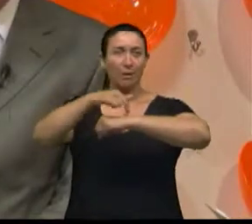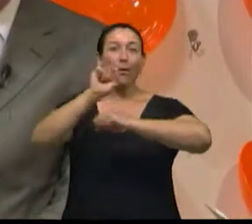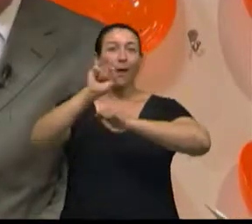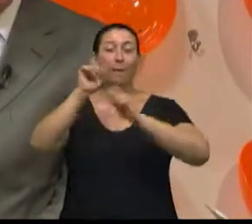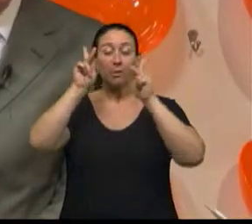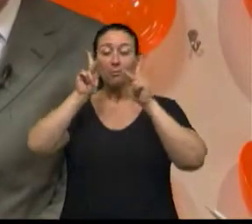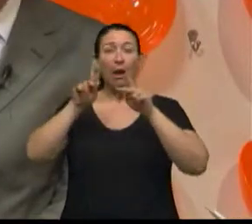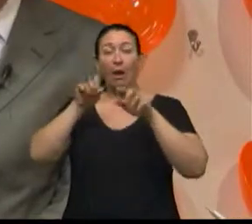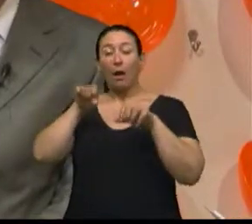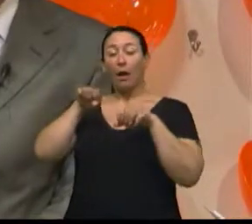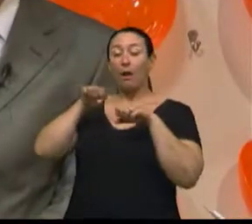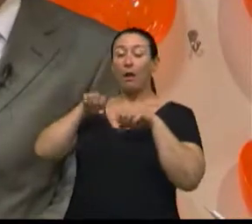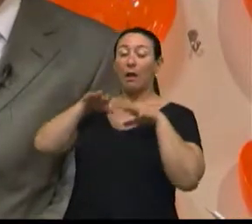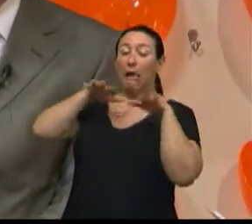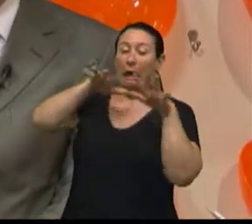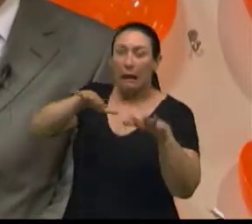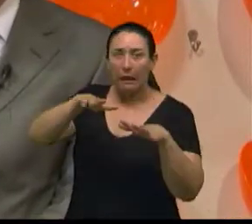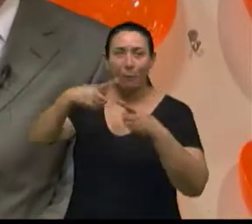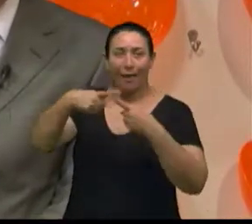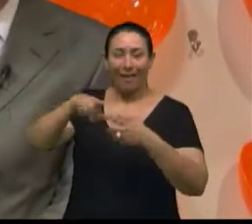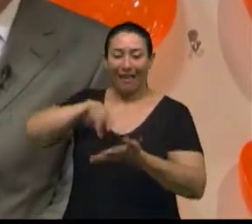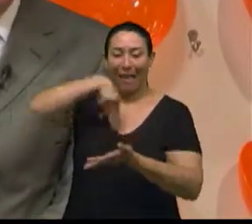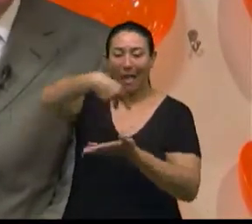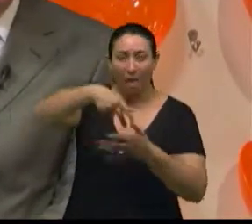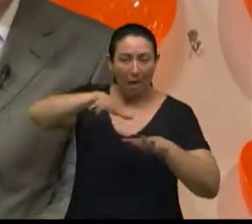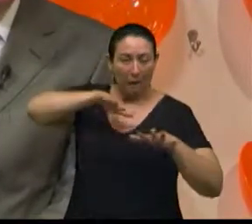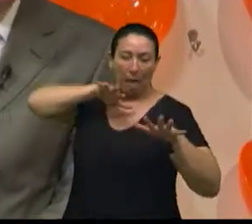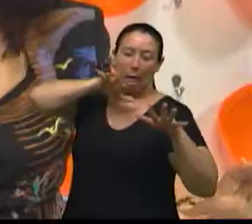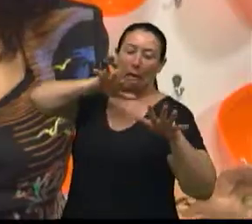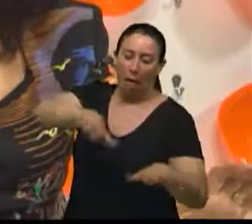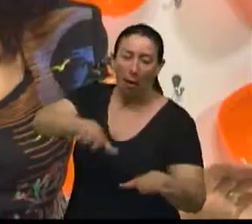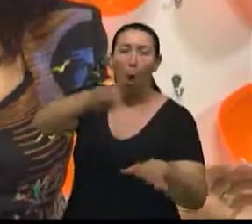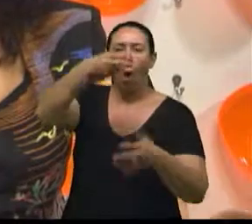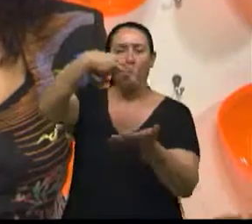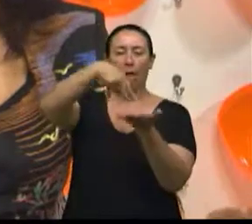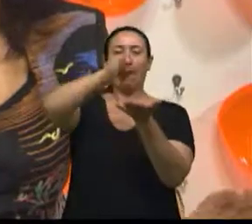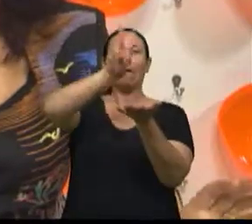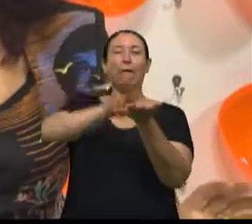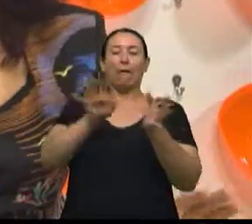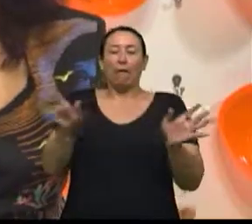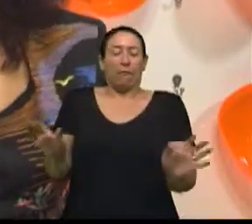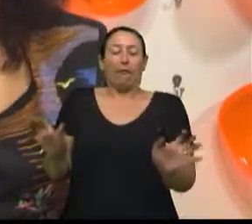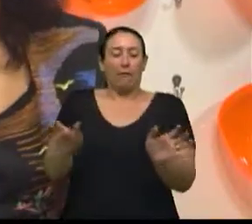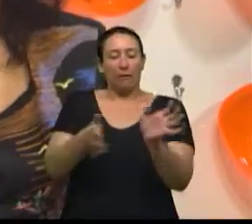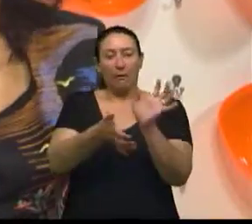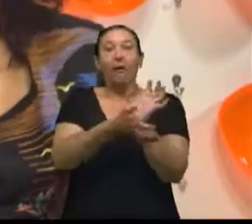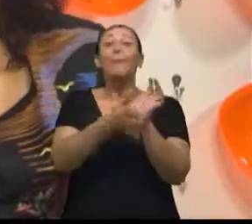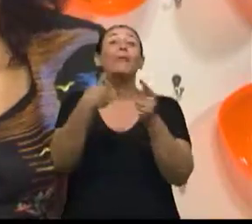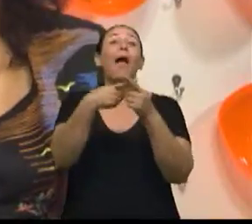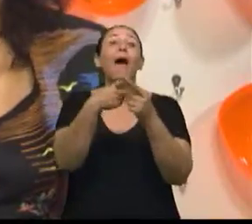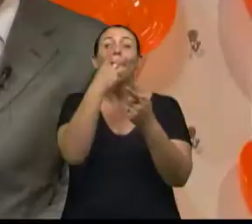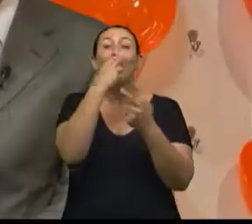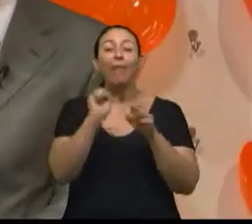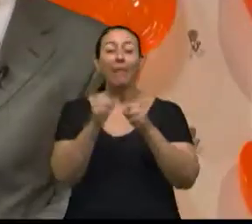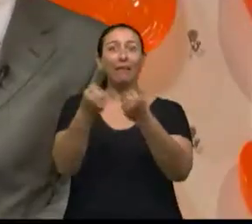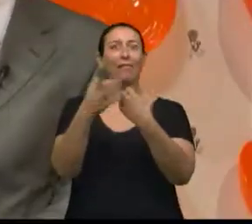voltada com o punho dorsalmente e ela faz uma fratura... Que é quase que involuntária. Exatamente, é a maneira de se proteger,